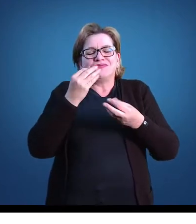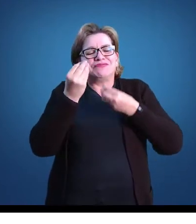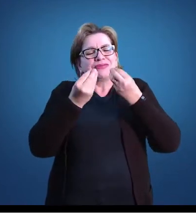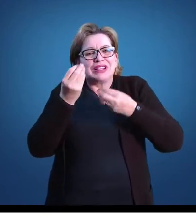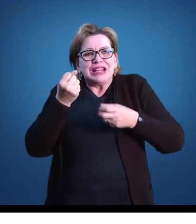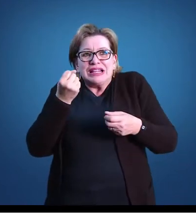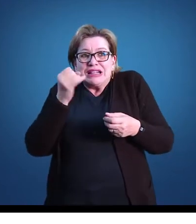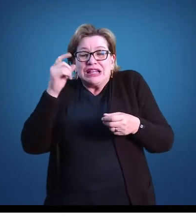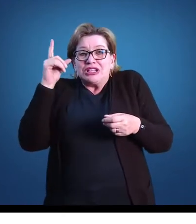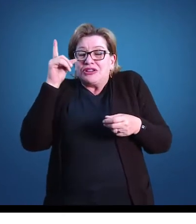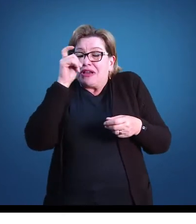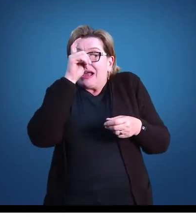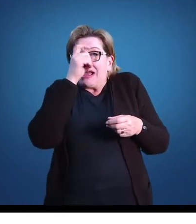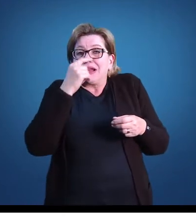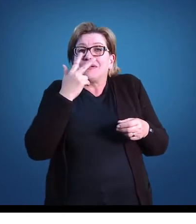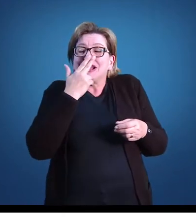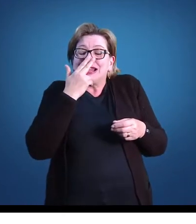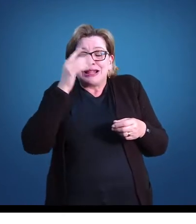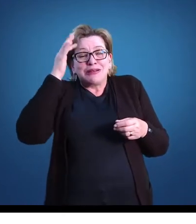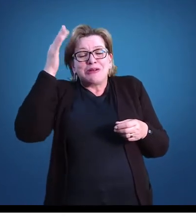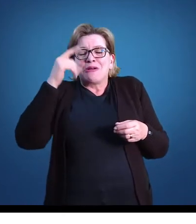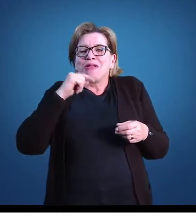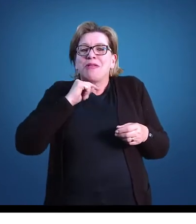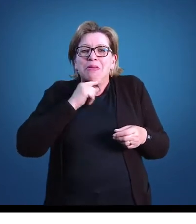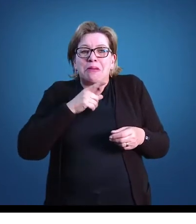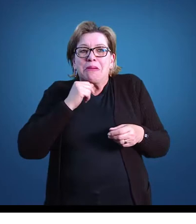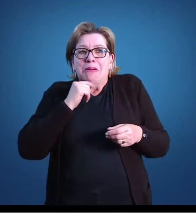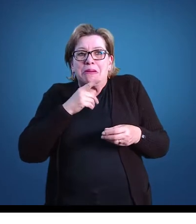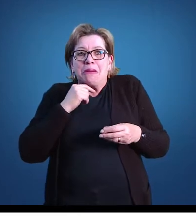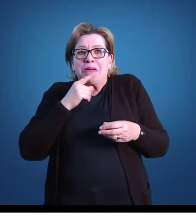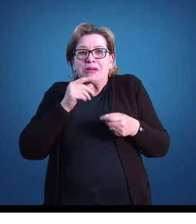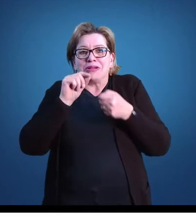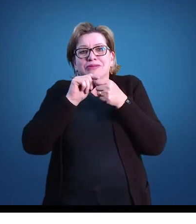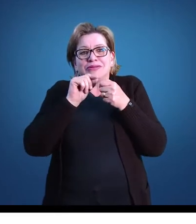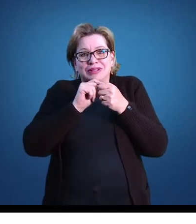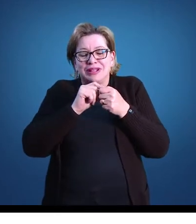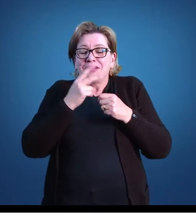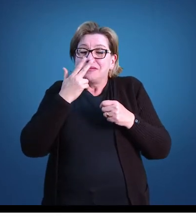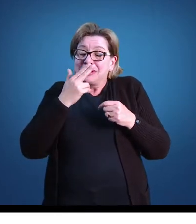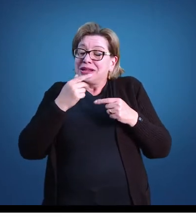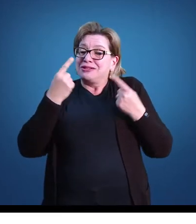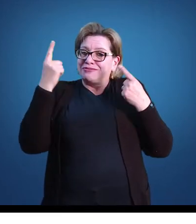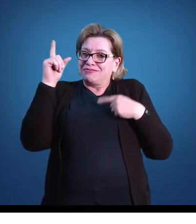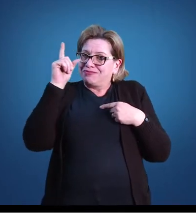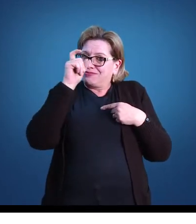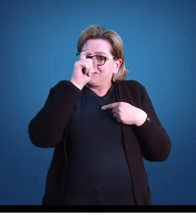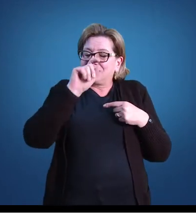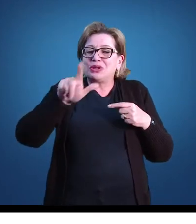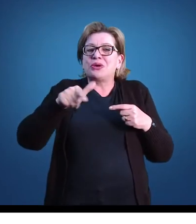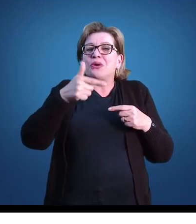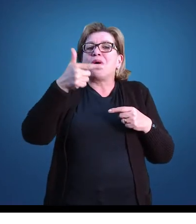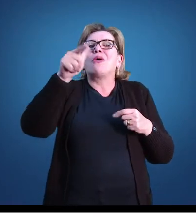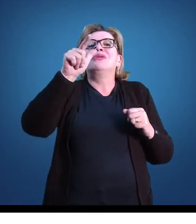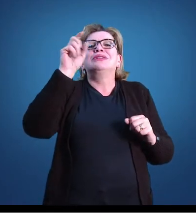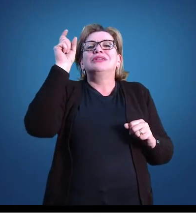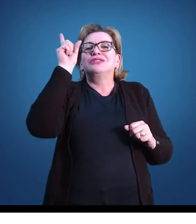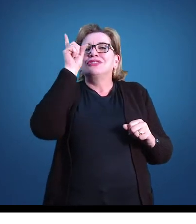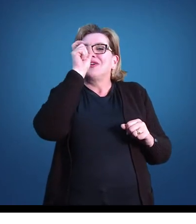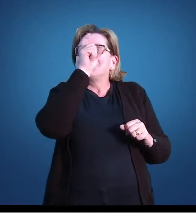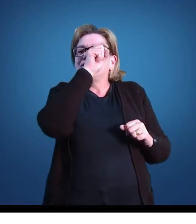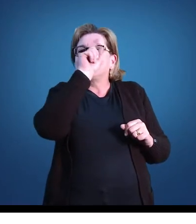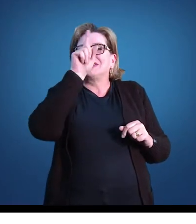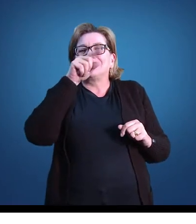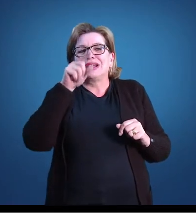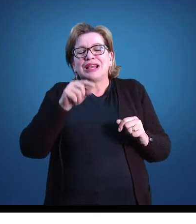conseguir alcançar isso. Então, eu considero isso também como um desafio. E outro desafio são as